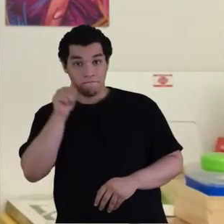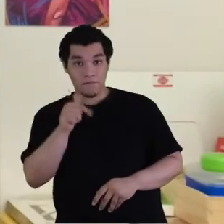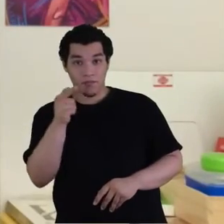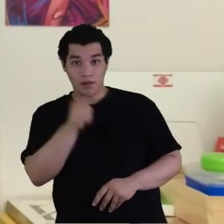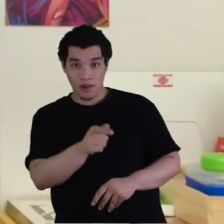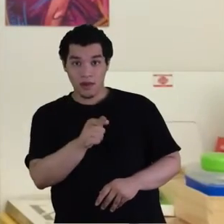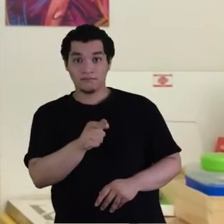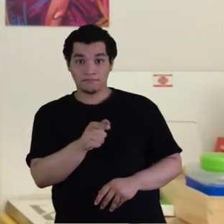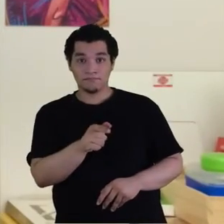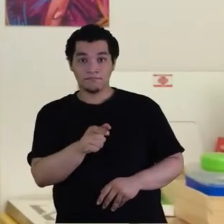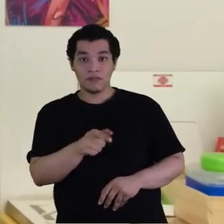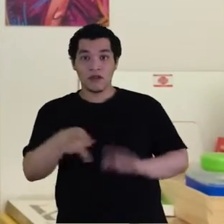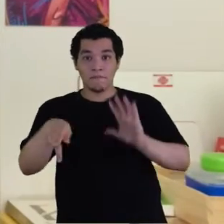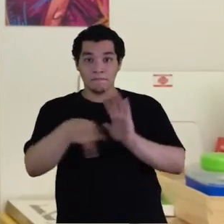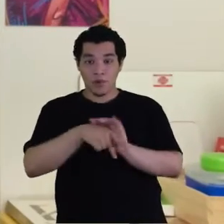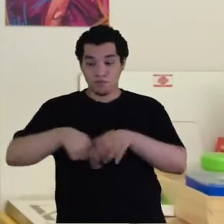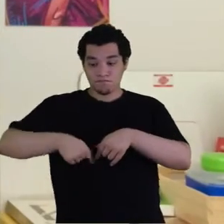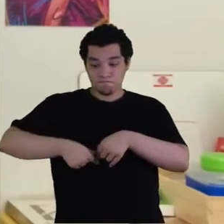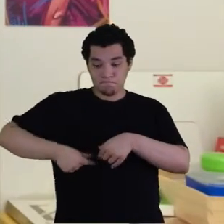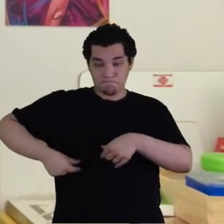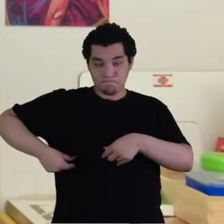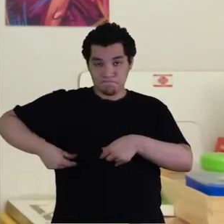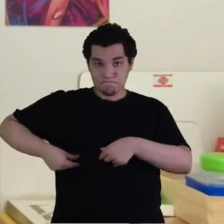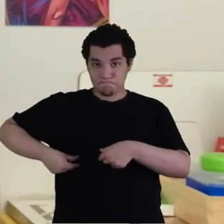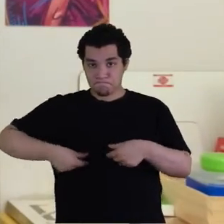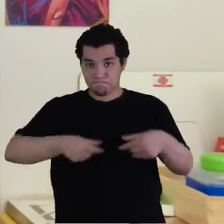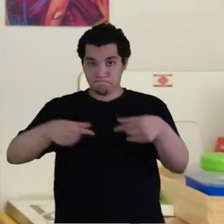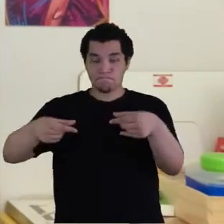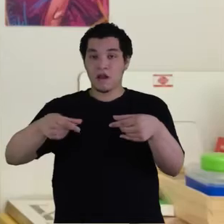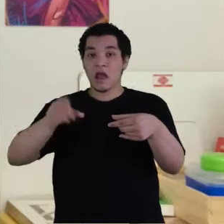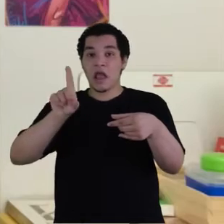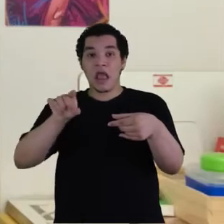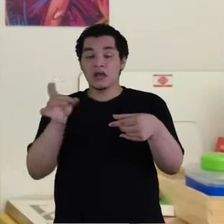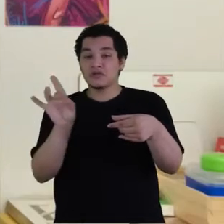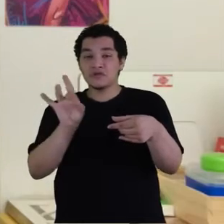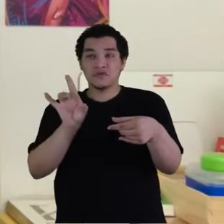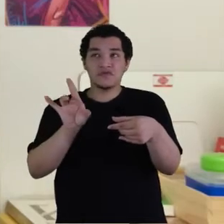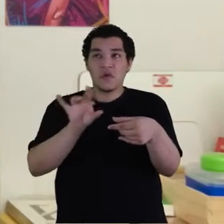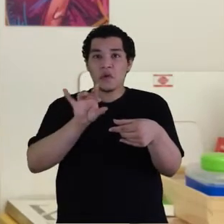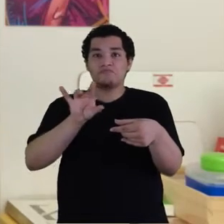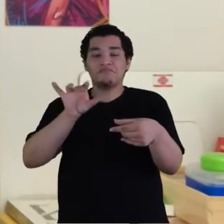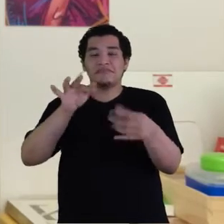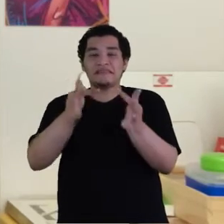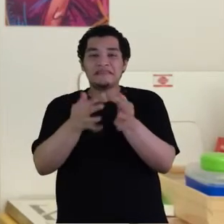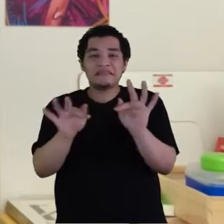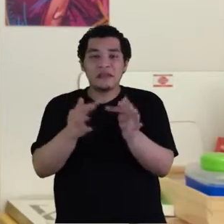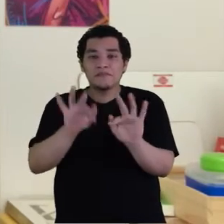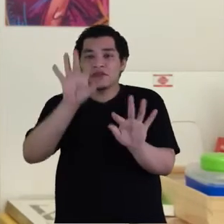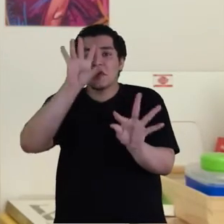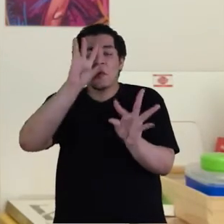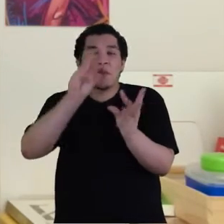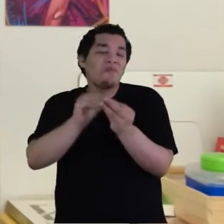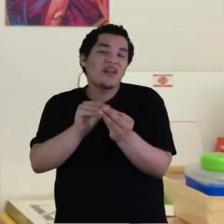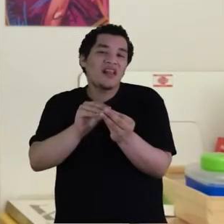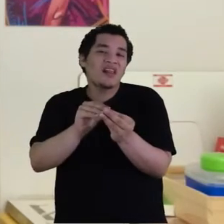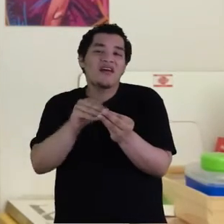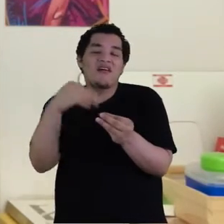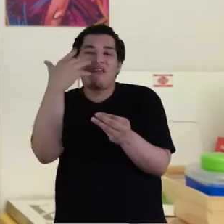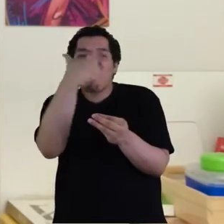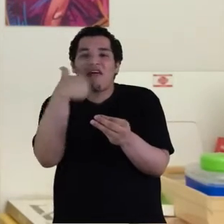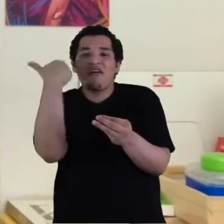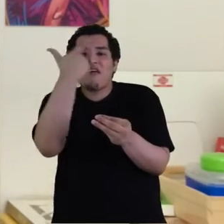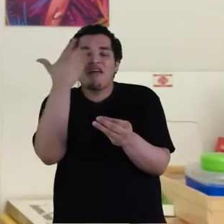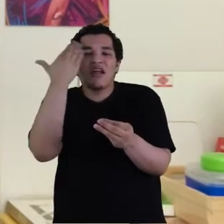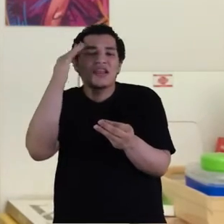formada com uma costela de Adão é apenas uma alegoria, poeril em aparência,